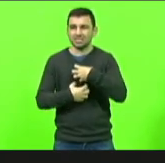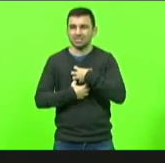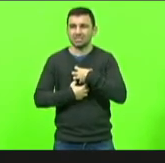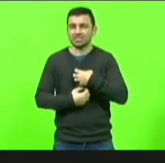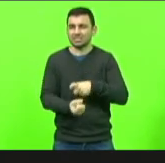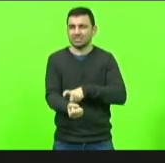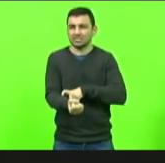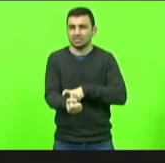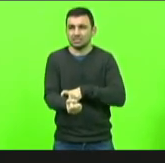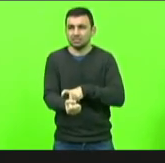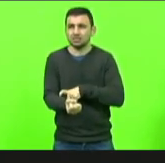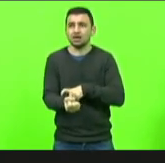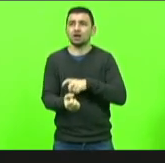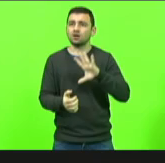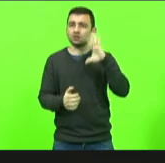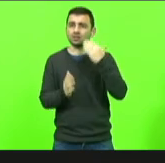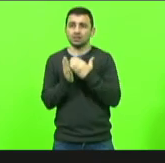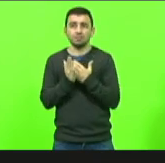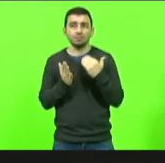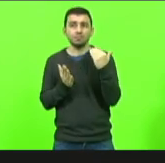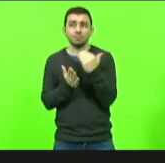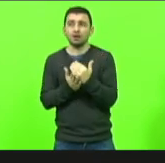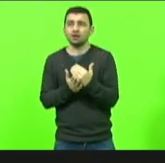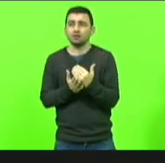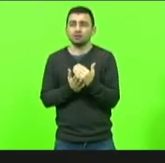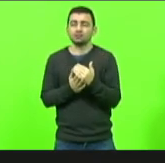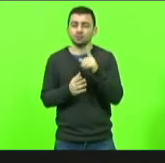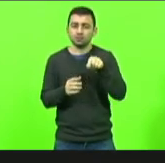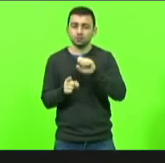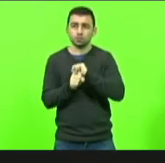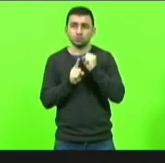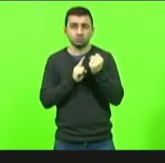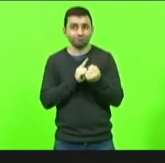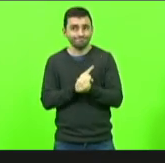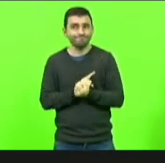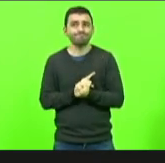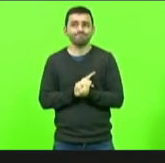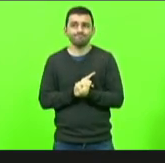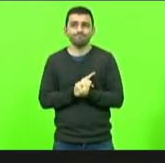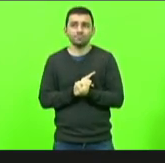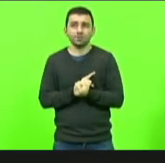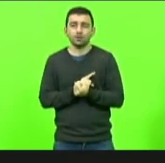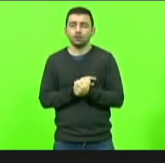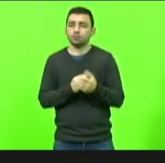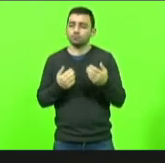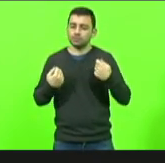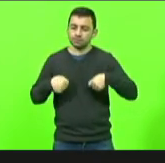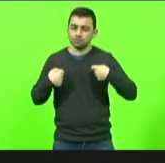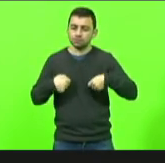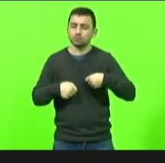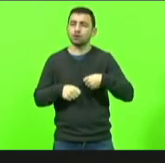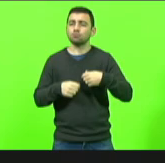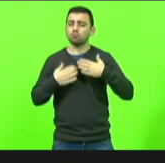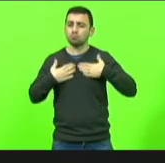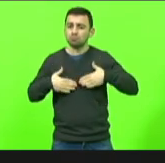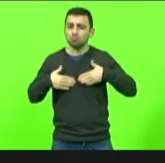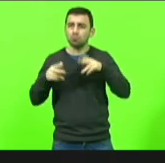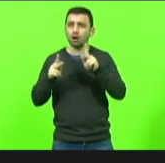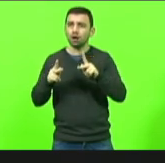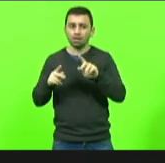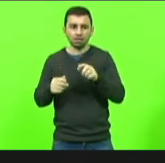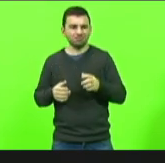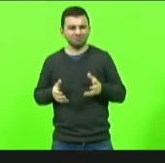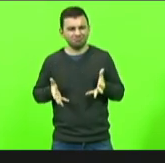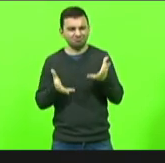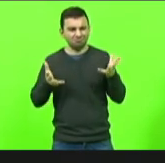apenas alimentaram uma atenção social ao invés de promover a tolerância promoveram a atenção